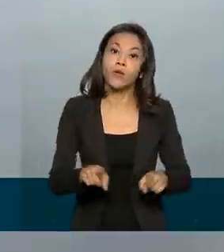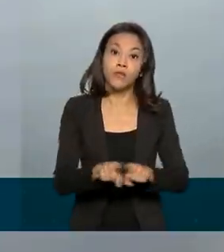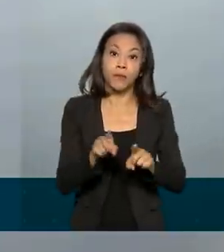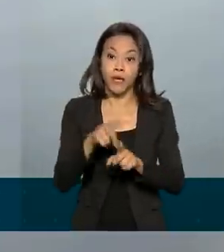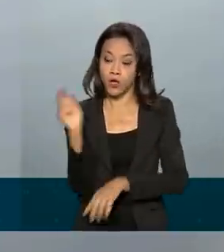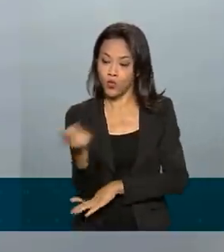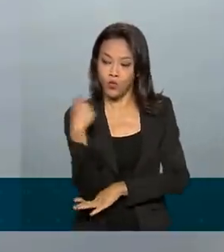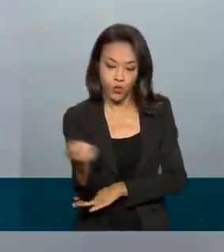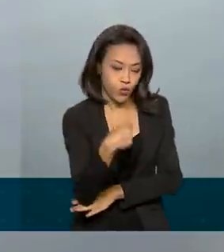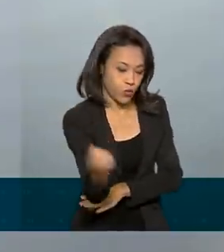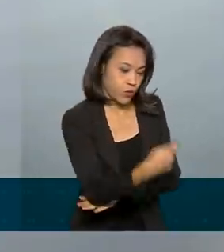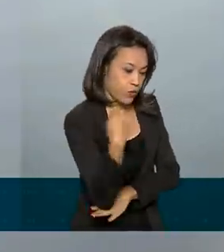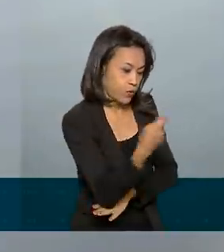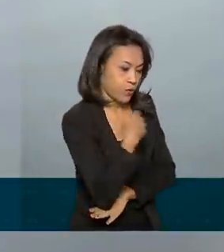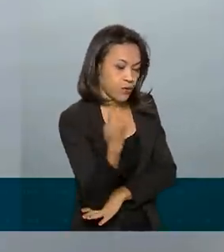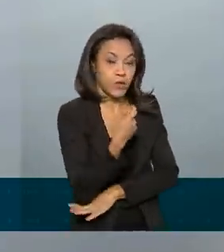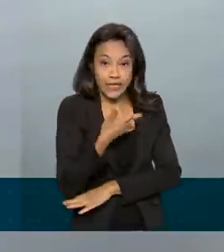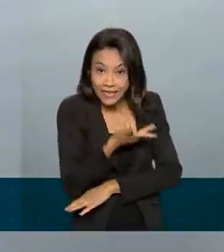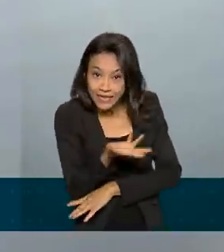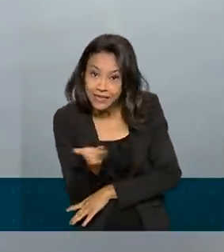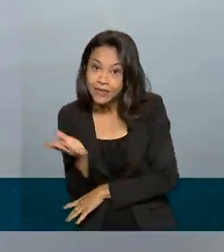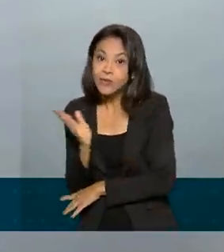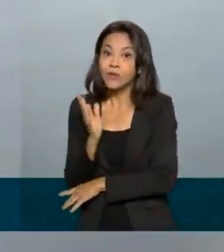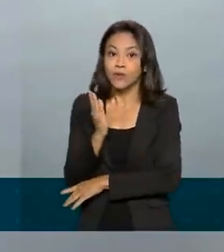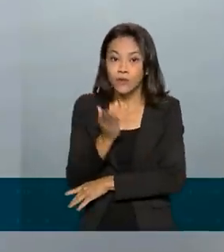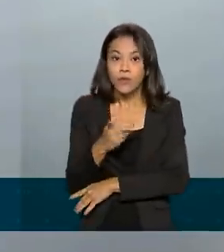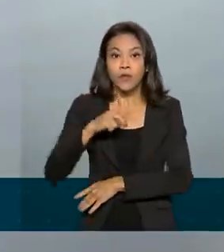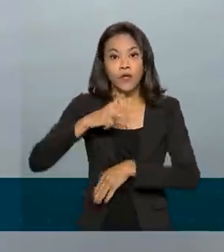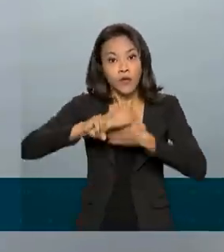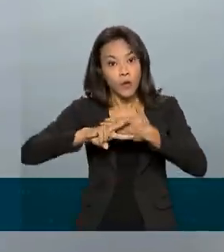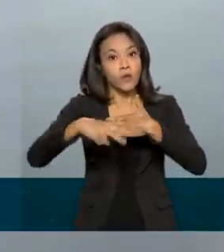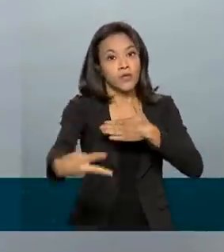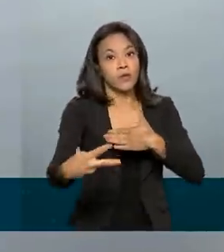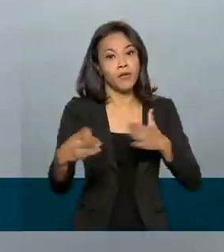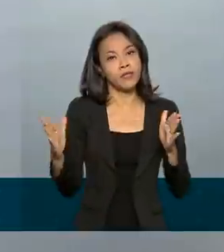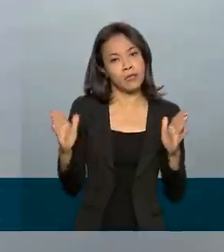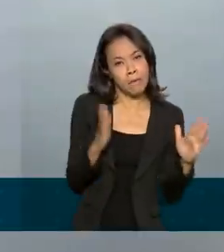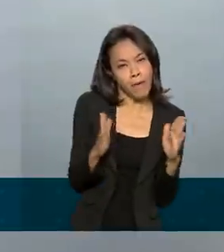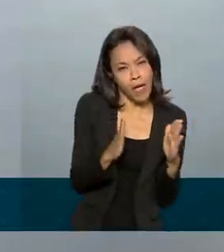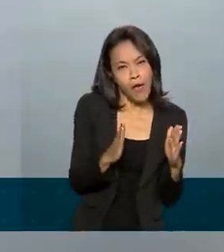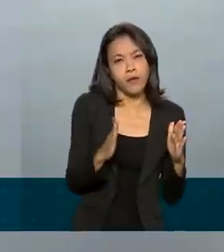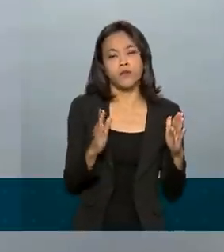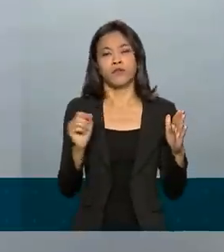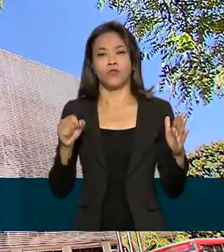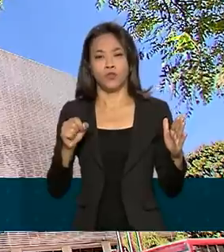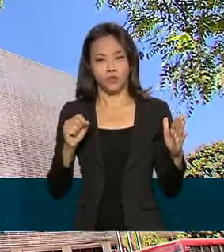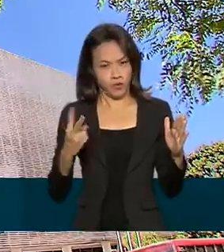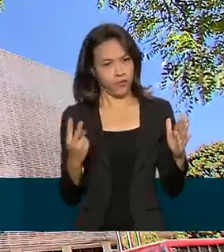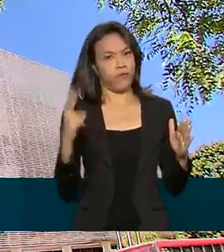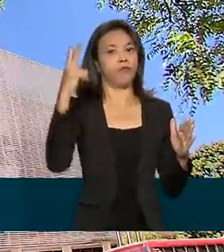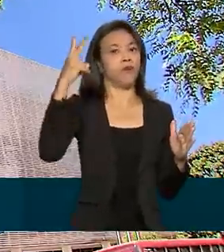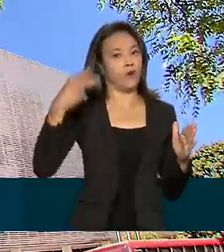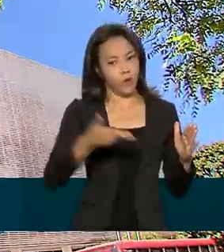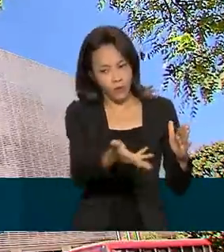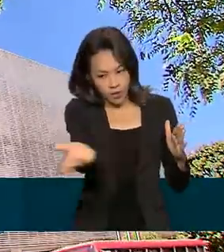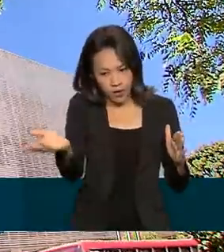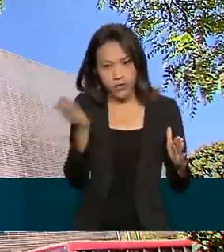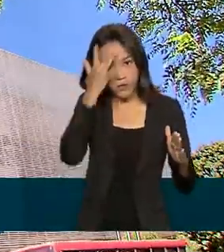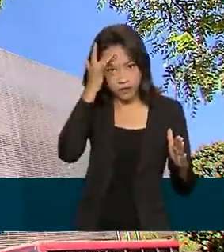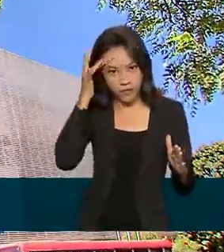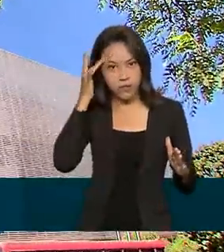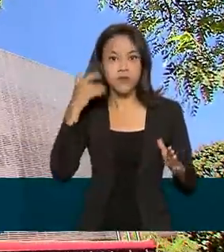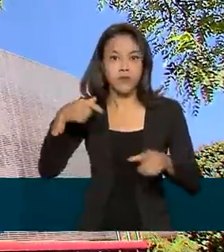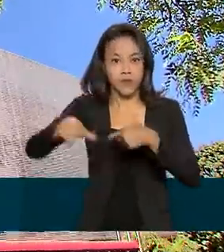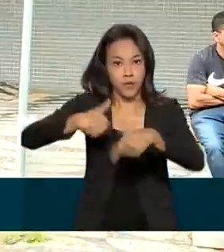irrigação, que são todos impactos de médio prazo, de criação de valor. Para facilitar a